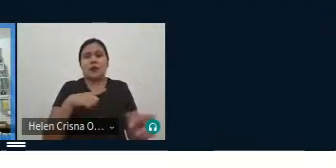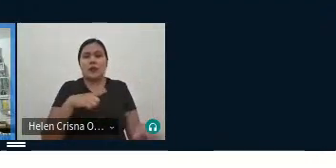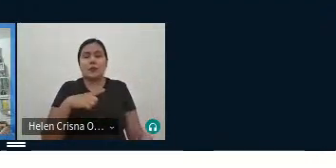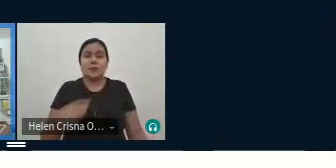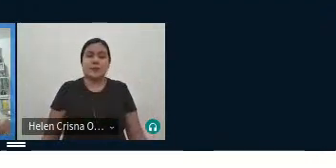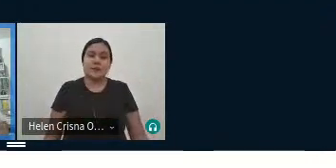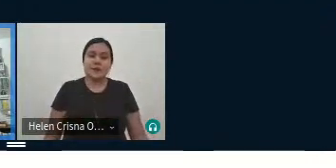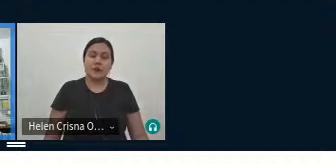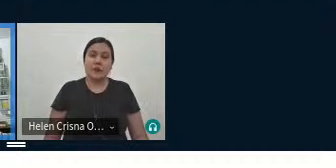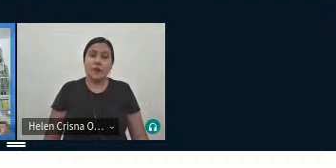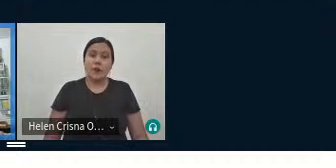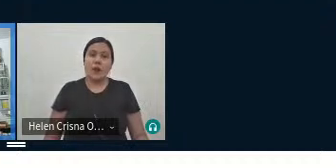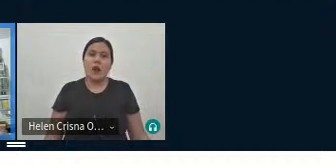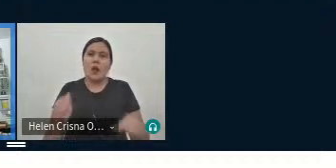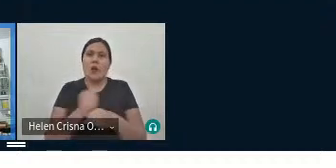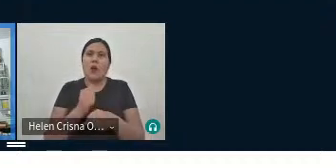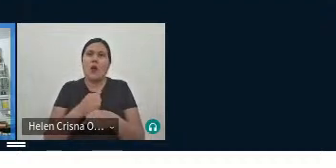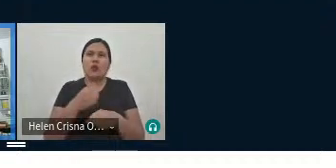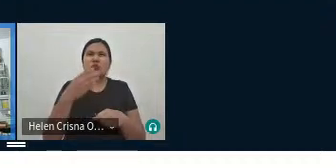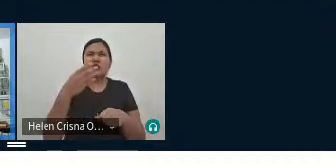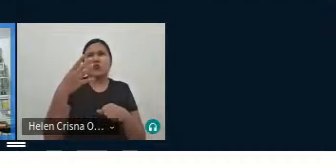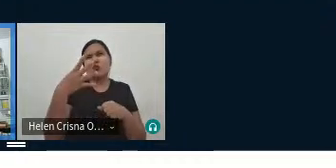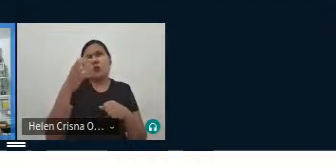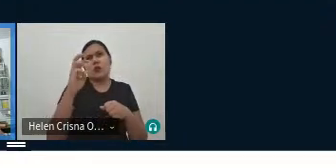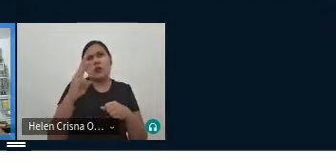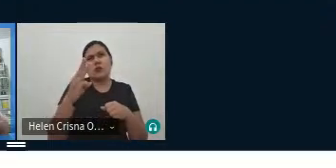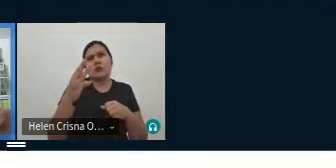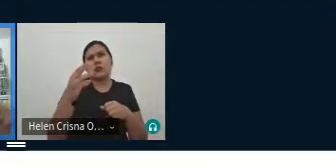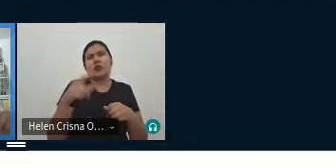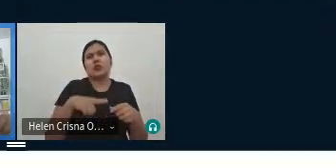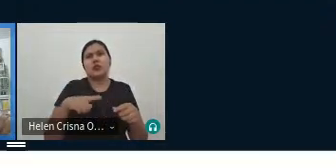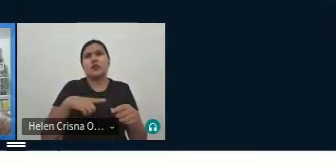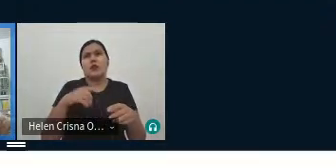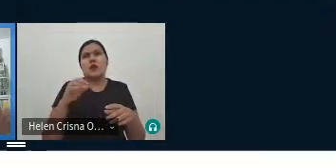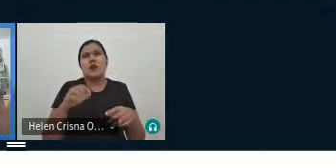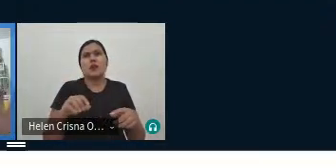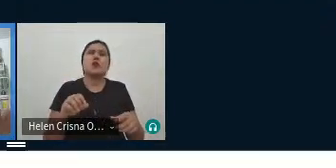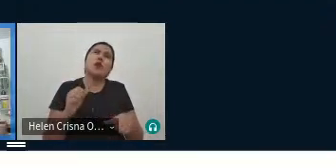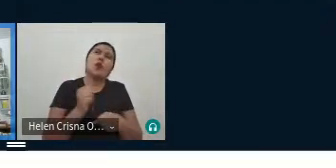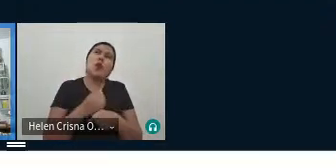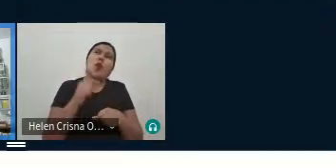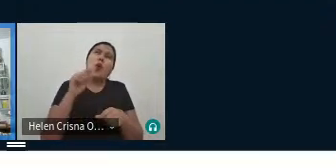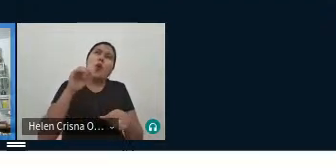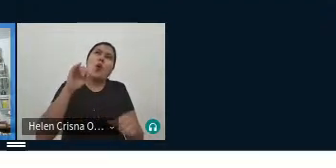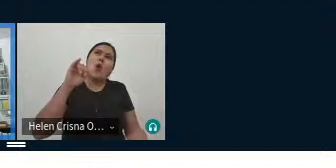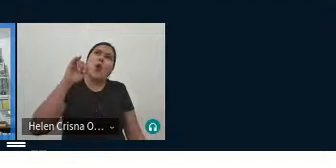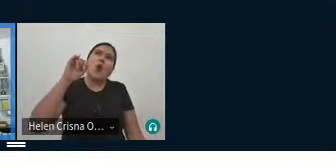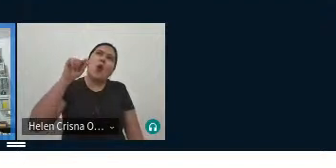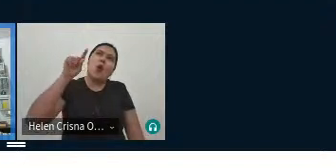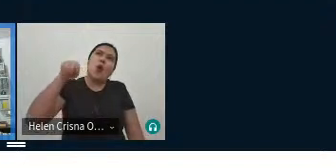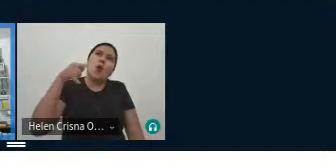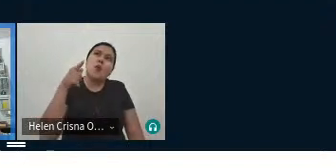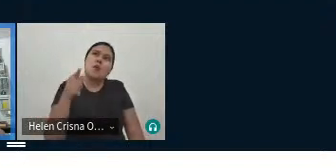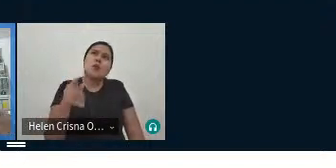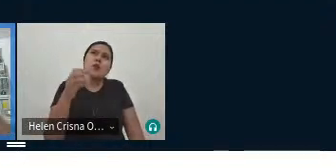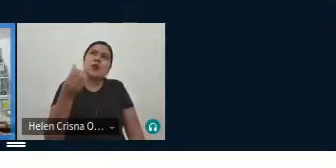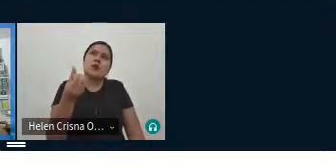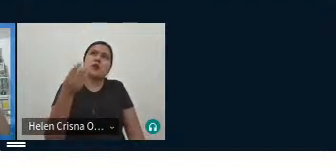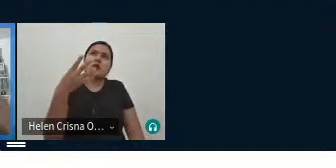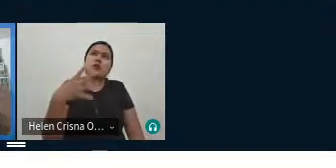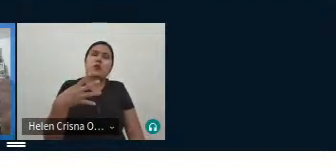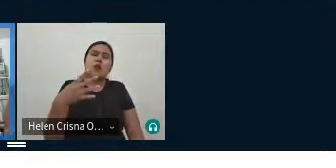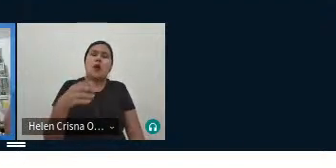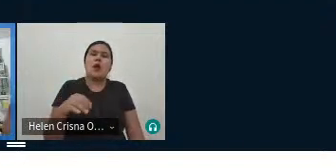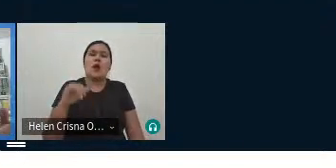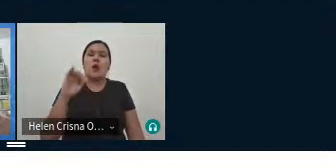nós tivemos os portugueses jesuítas no Japão até 1604, por aí, onde o parte do